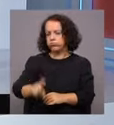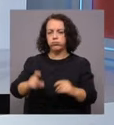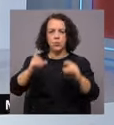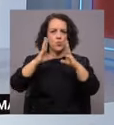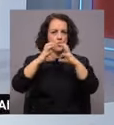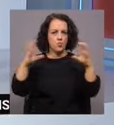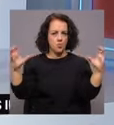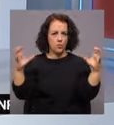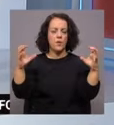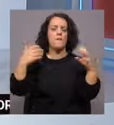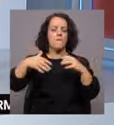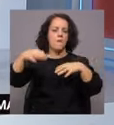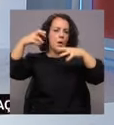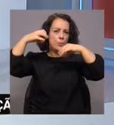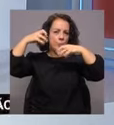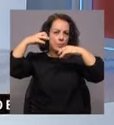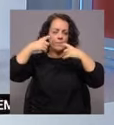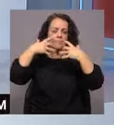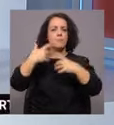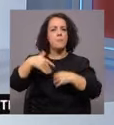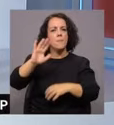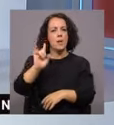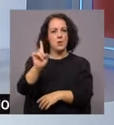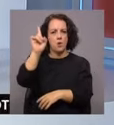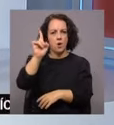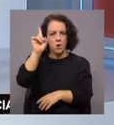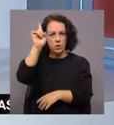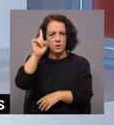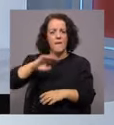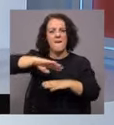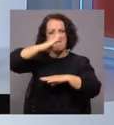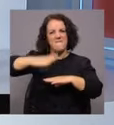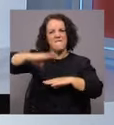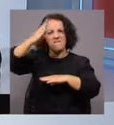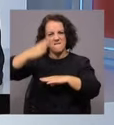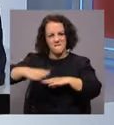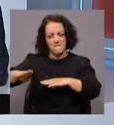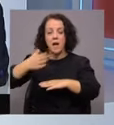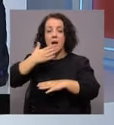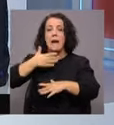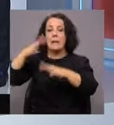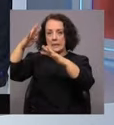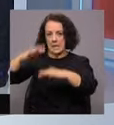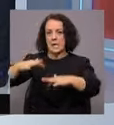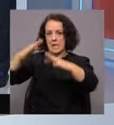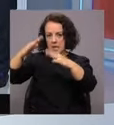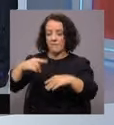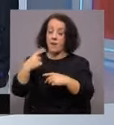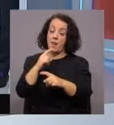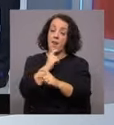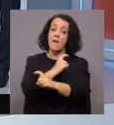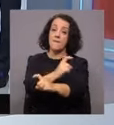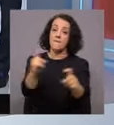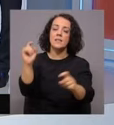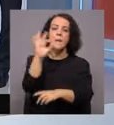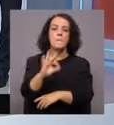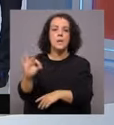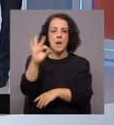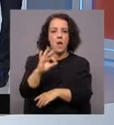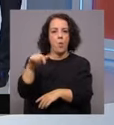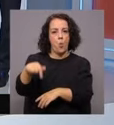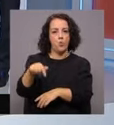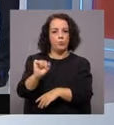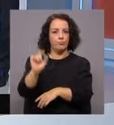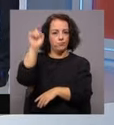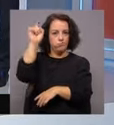nublado, com água séria, em particular nas vertentes norte e nas terras altas, serão de neve nas terras altas, está então emitido o aviso amarelo durante o